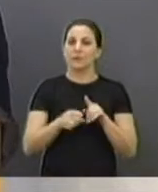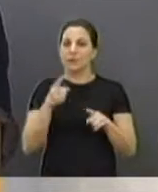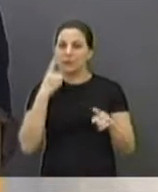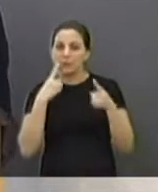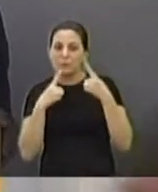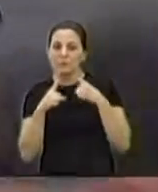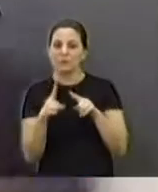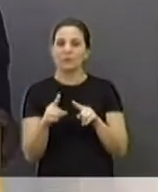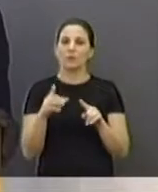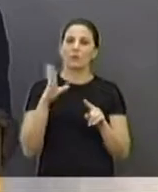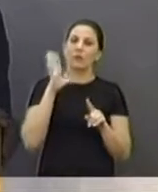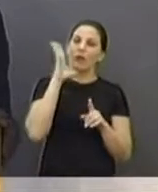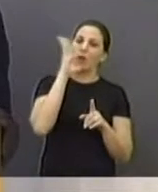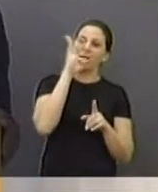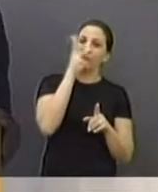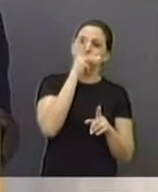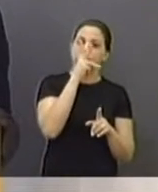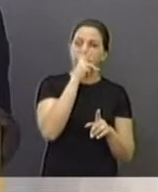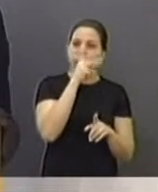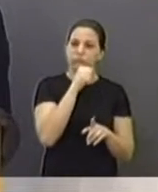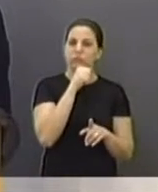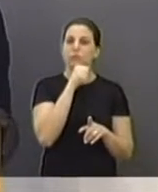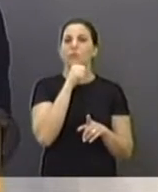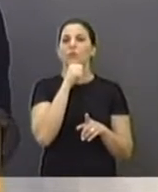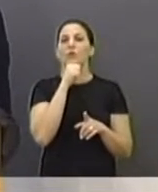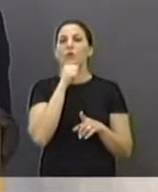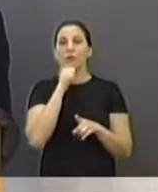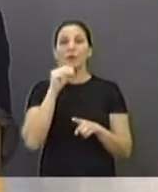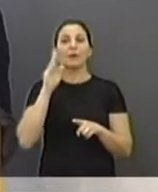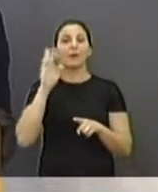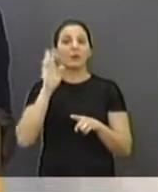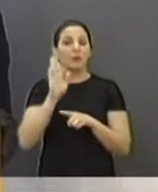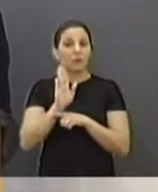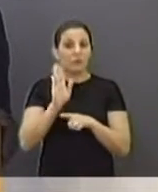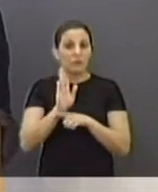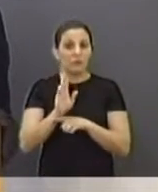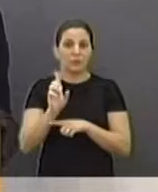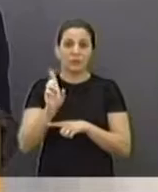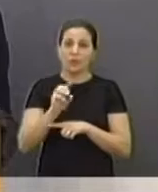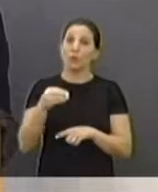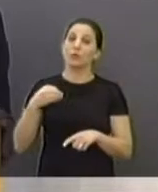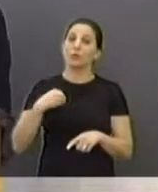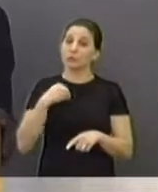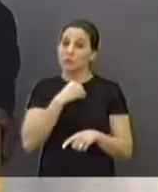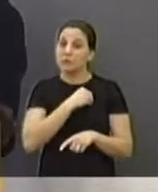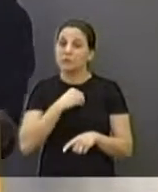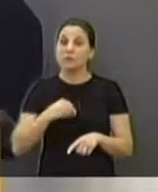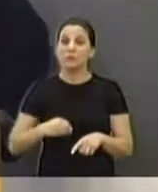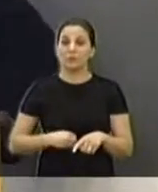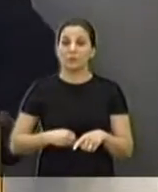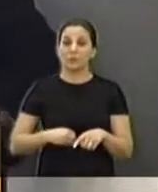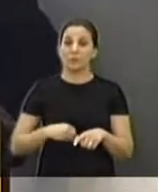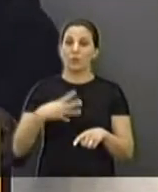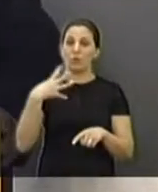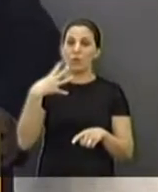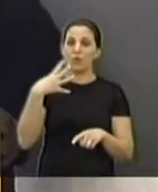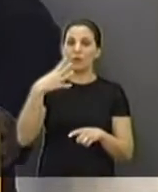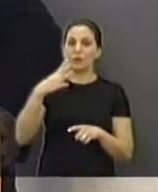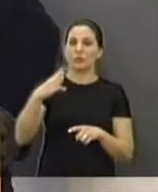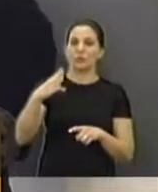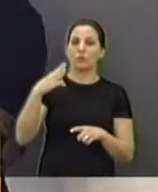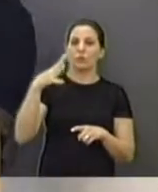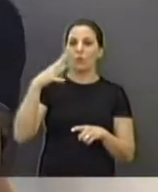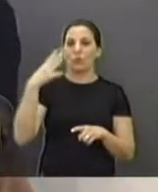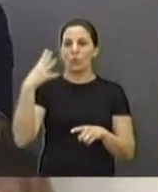demora, não às vezes do atendimento, mas o demora, às vezes, dos exames que demoram de quatro a cinco horas,